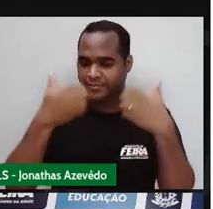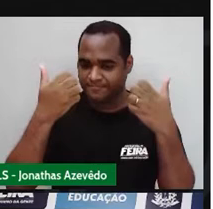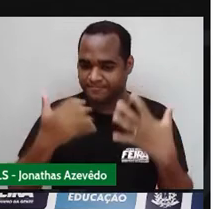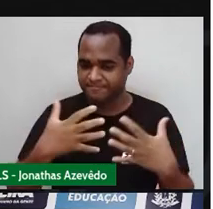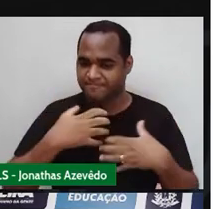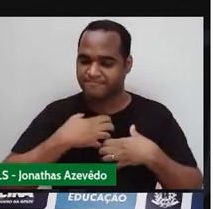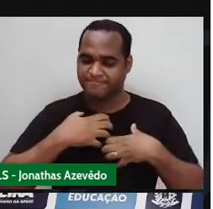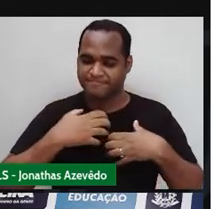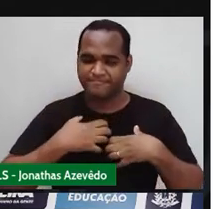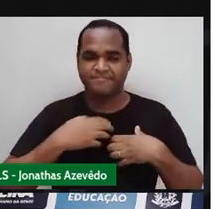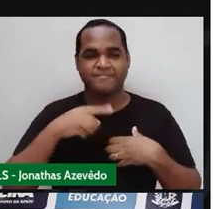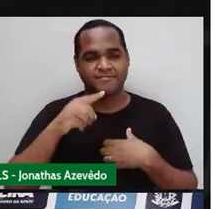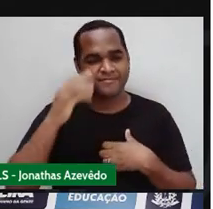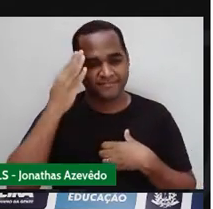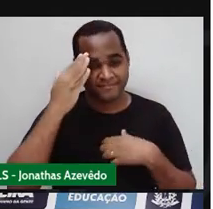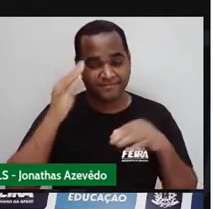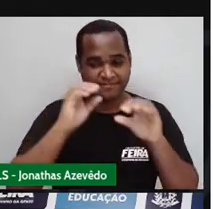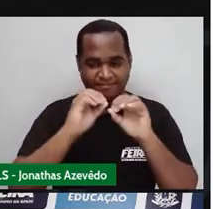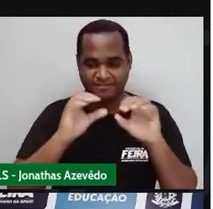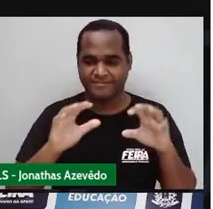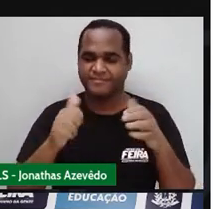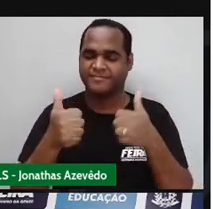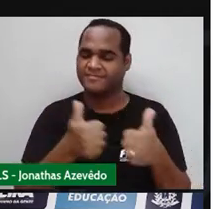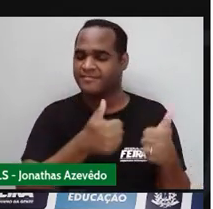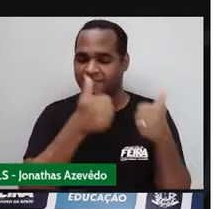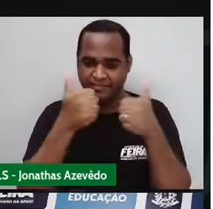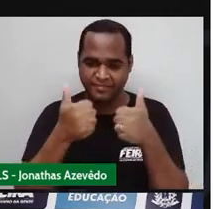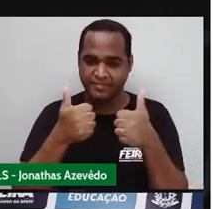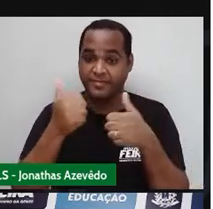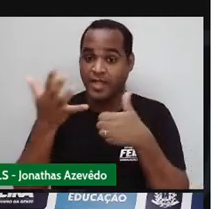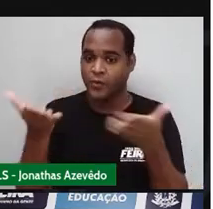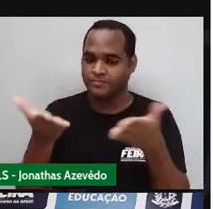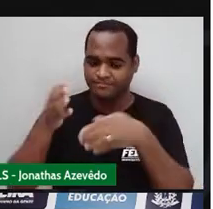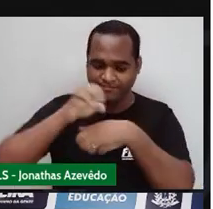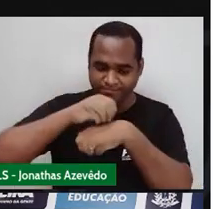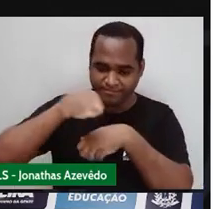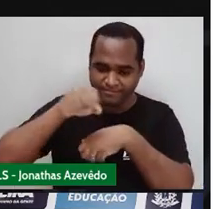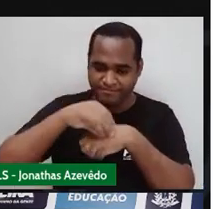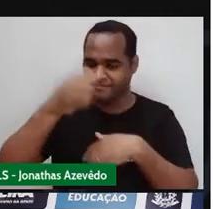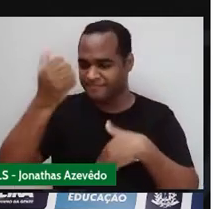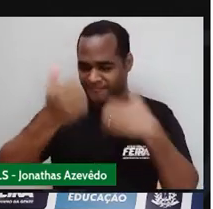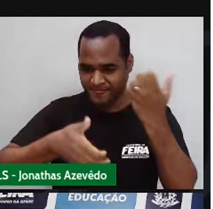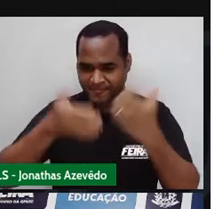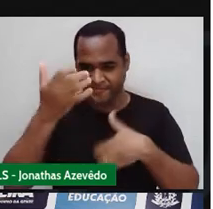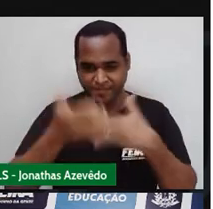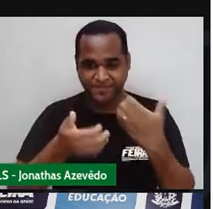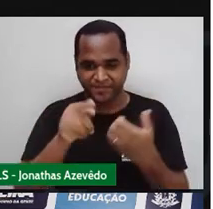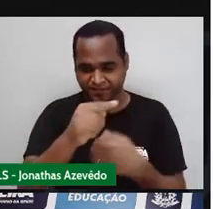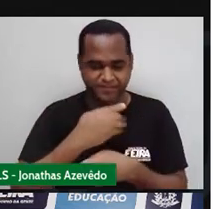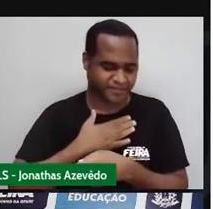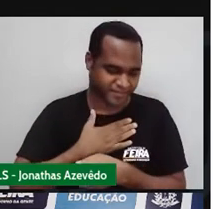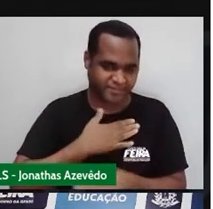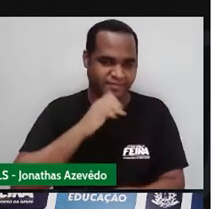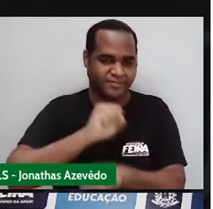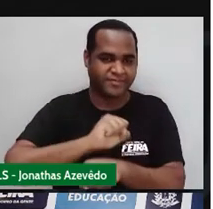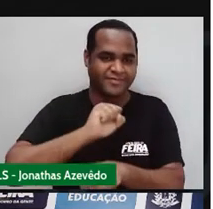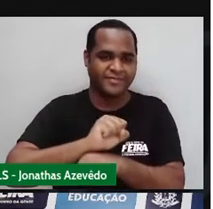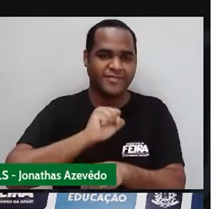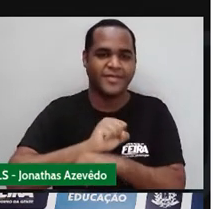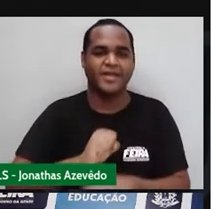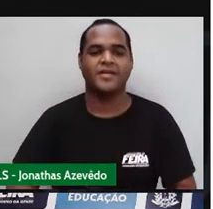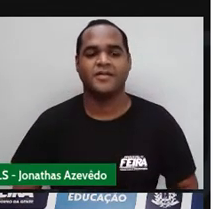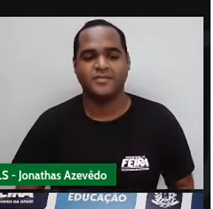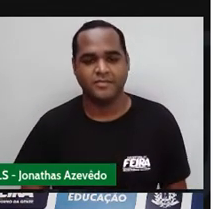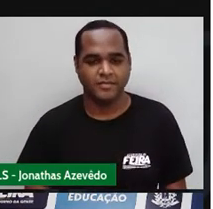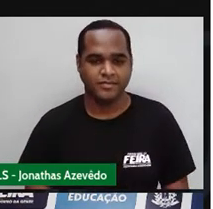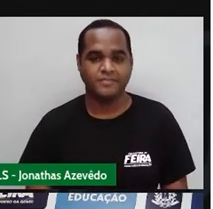aula. Pois é, eu trouxe aqui para você uma coisa muito bacana. Eu espero que você goste, tá? Bom,